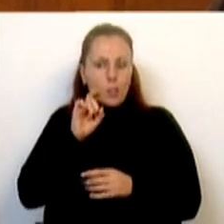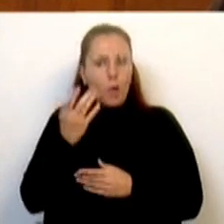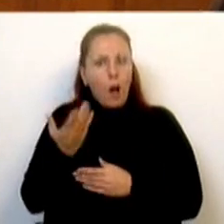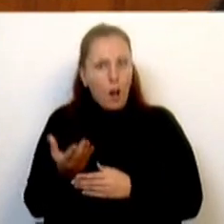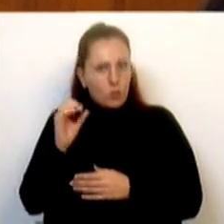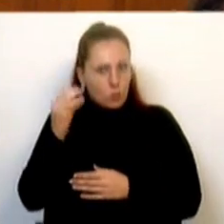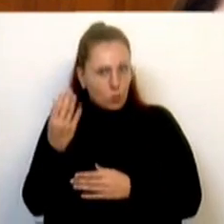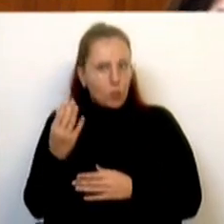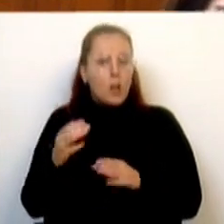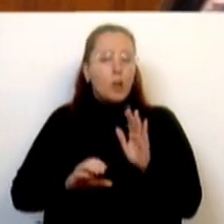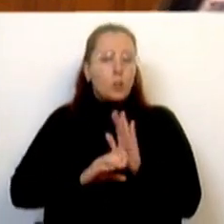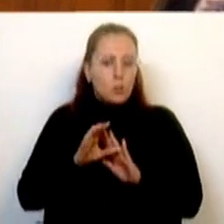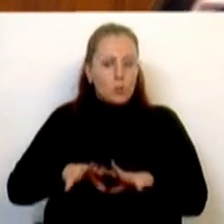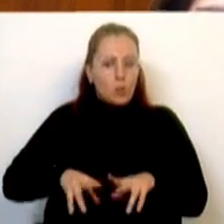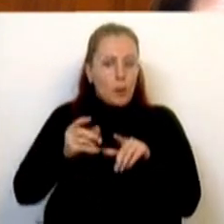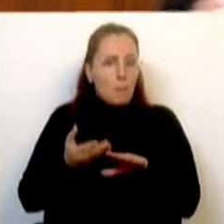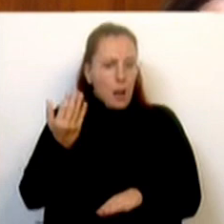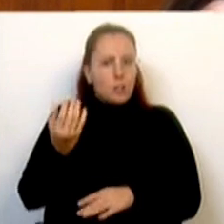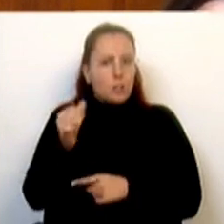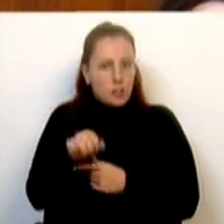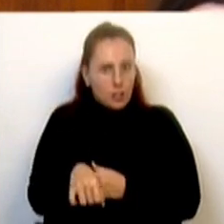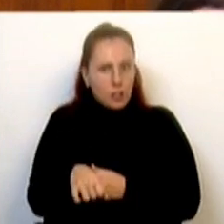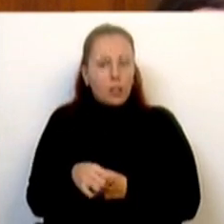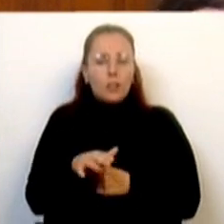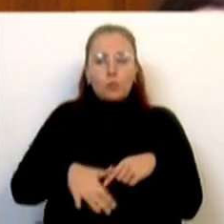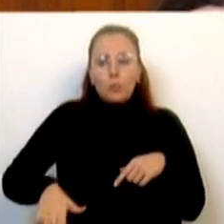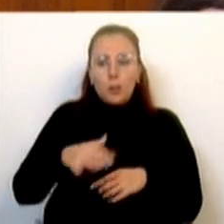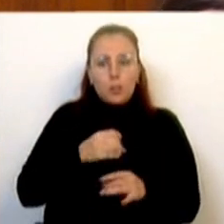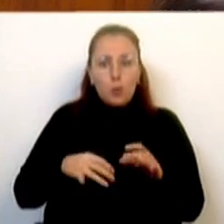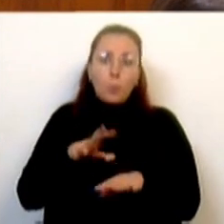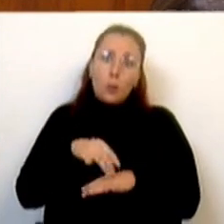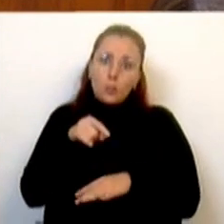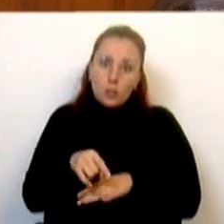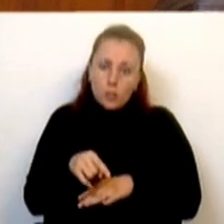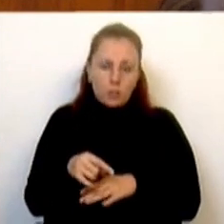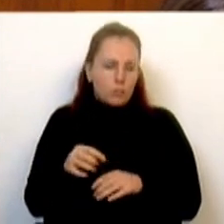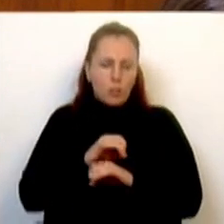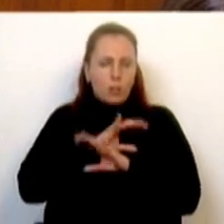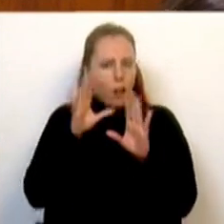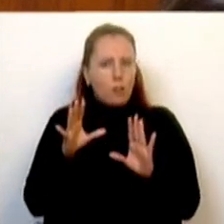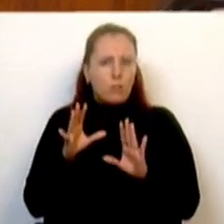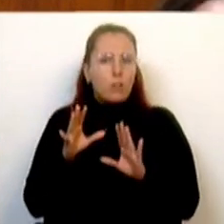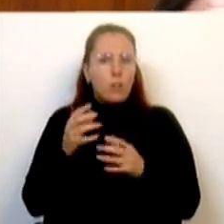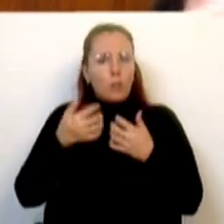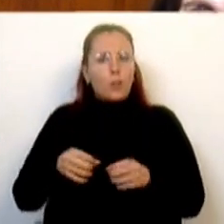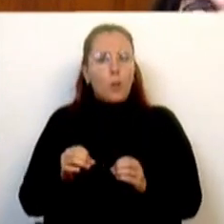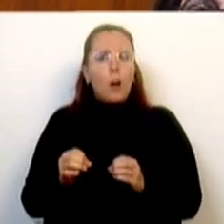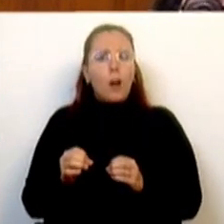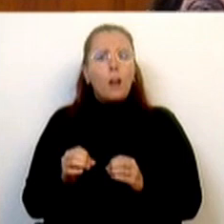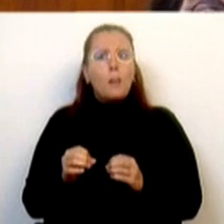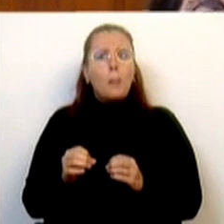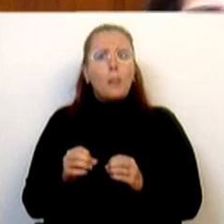seguramente em condições de nos desenvolvermos mais neste seio europeu e portanto é por isso que temos, sem dúvida, uma adesão